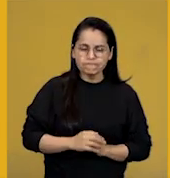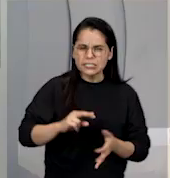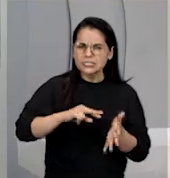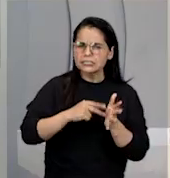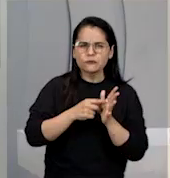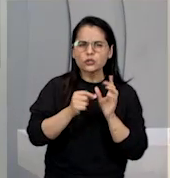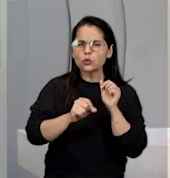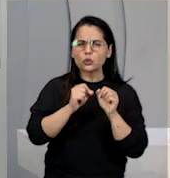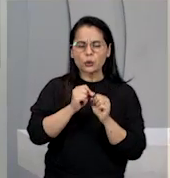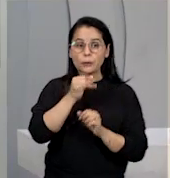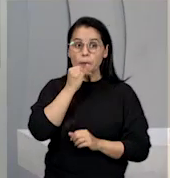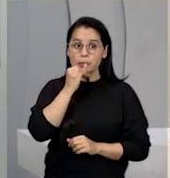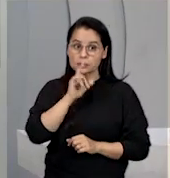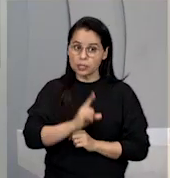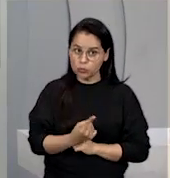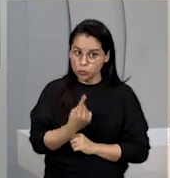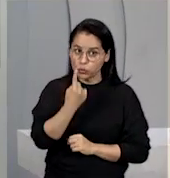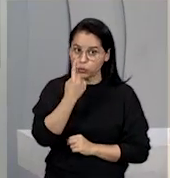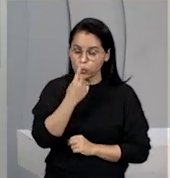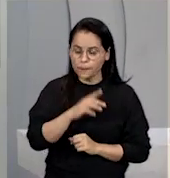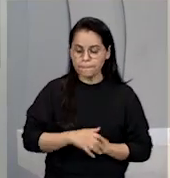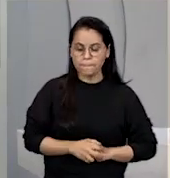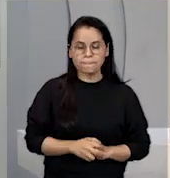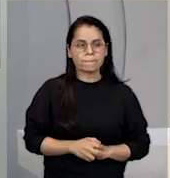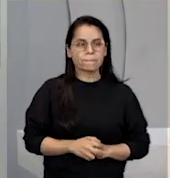dizer aqui? Vamos pegar um dos exemplos.